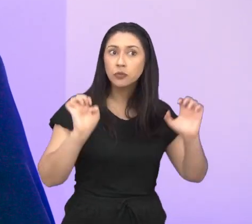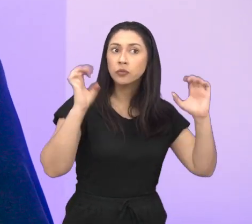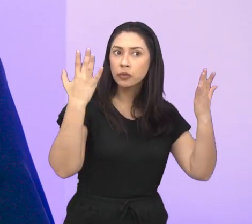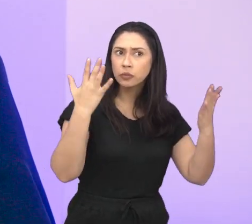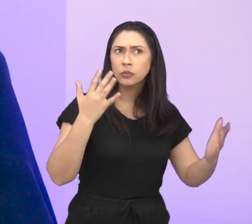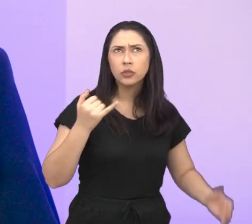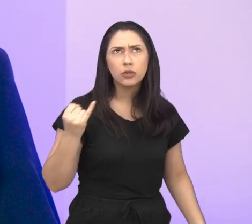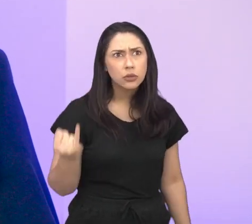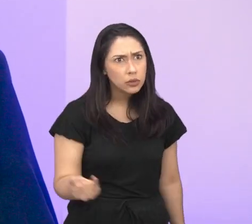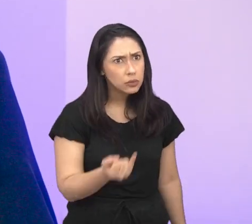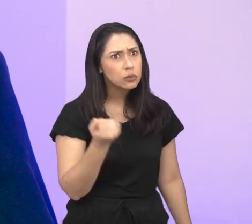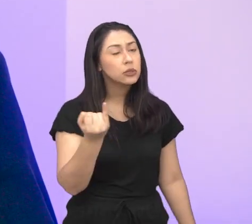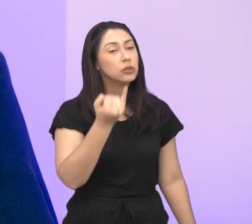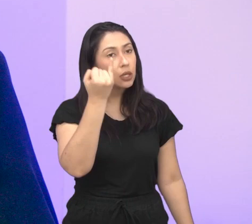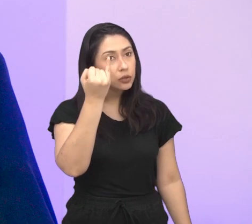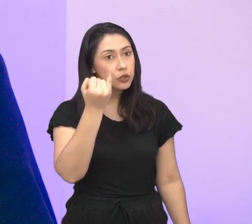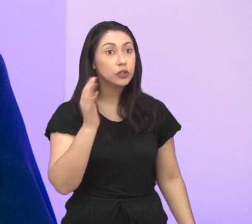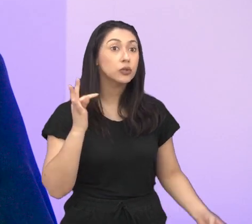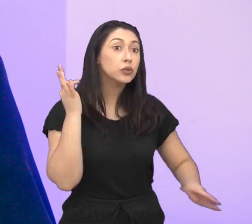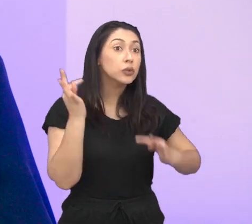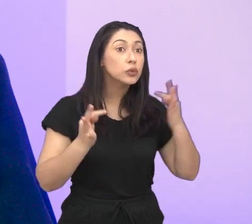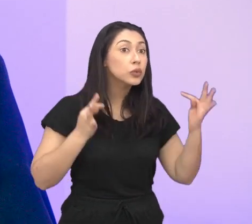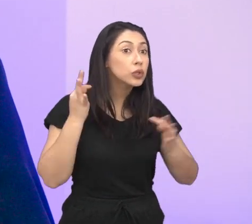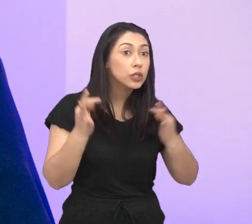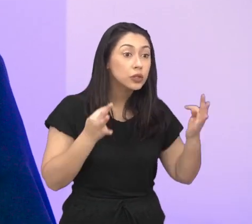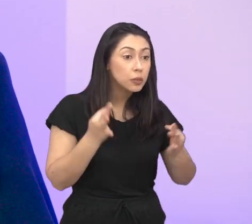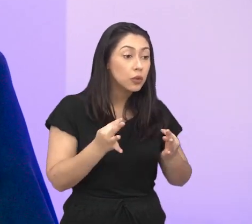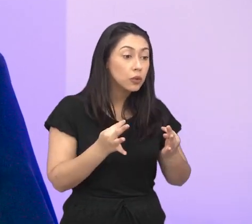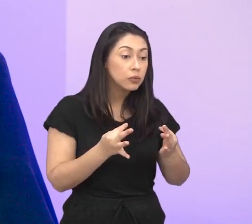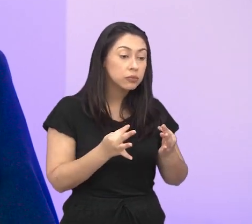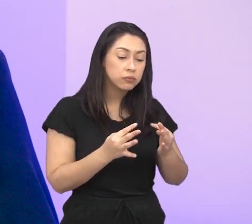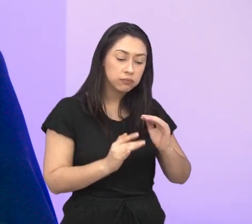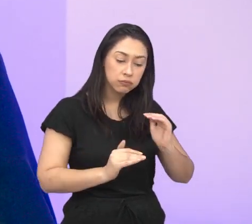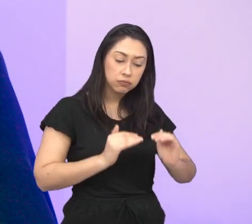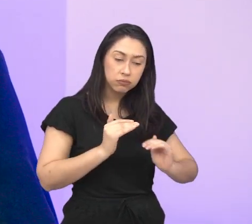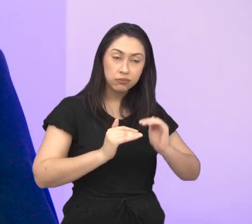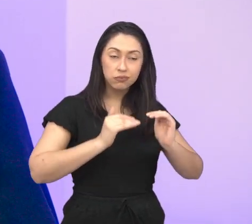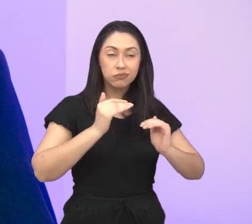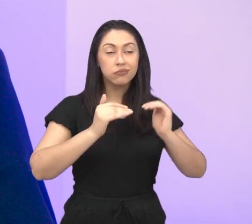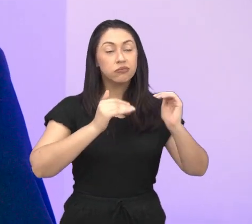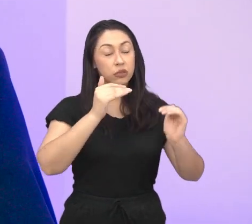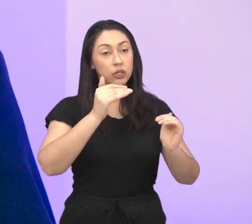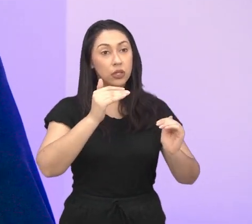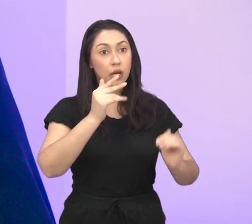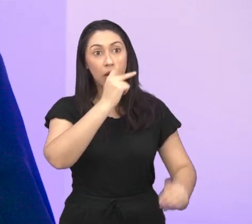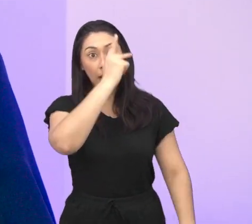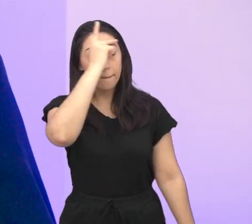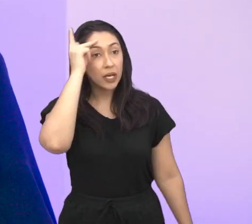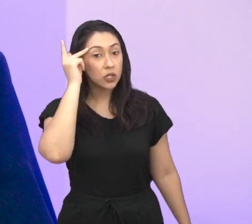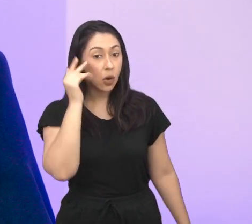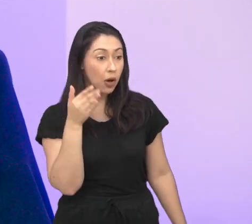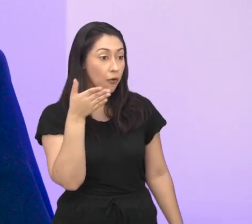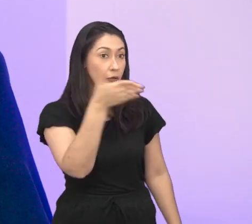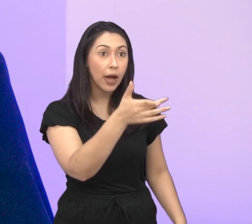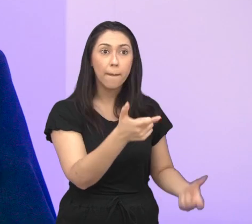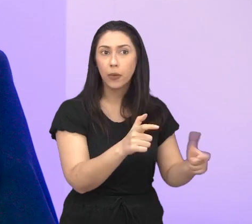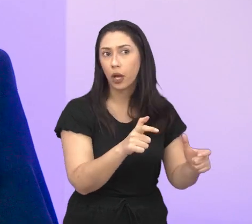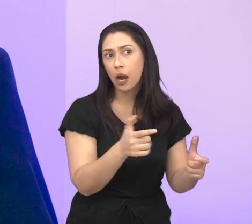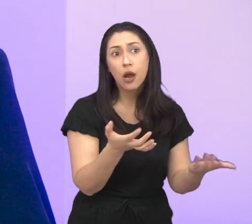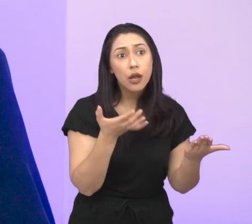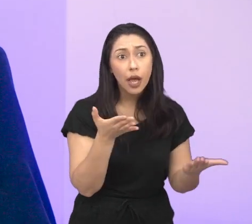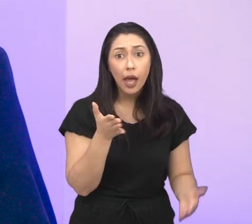fundamental para que o turismo local seja desenvolvido, né? A pessoa, ela vai para um destino, ela quer